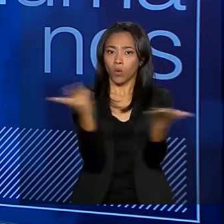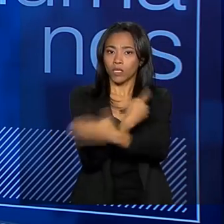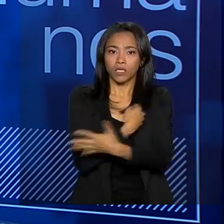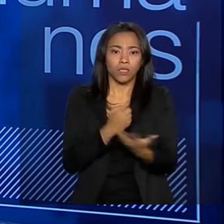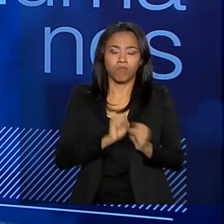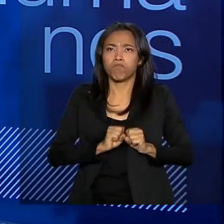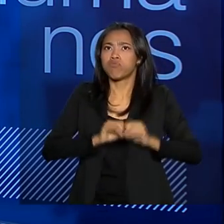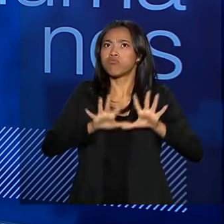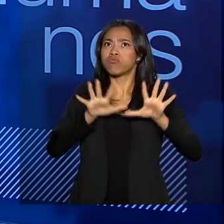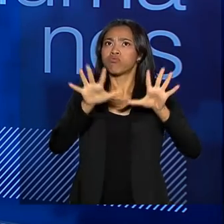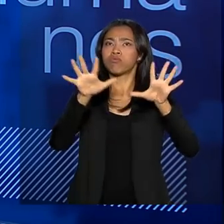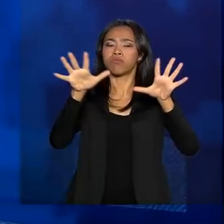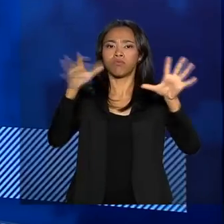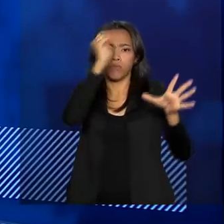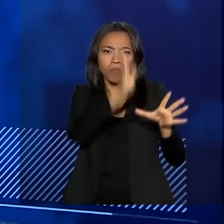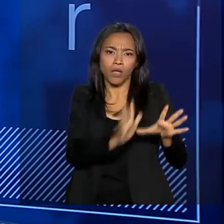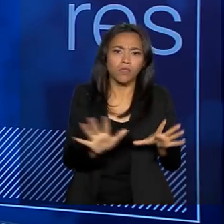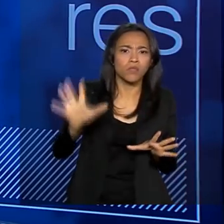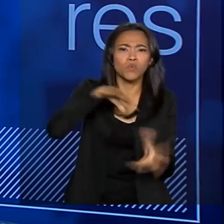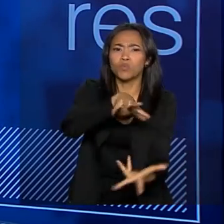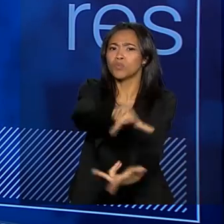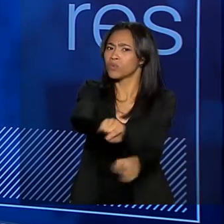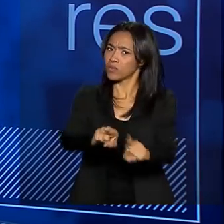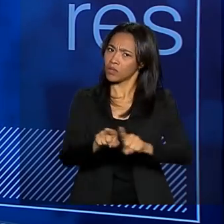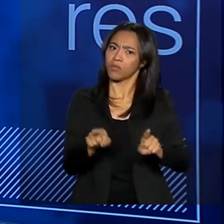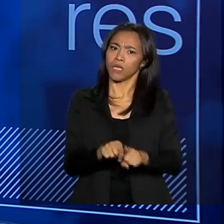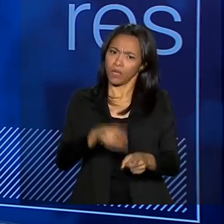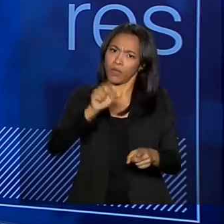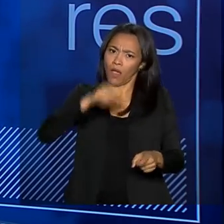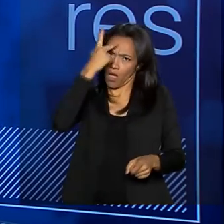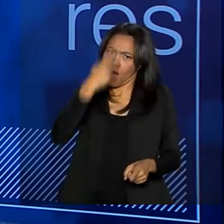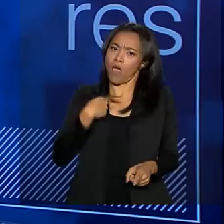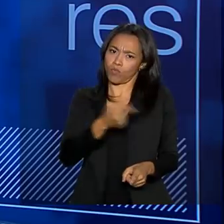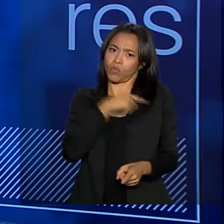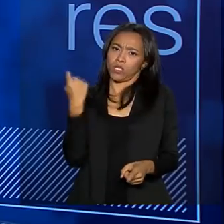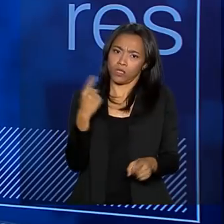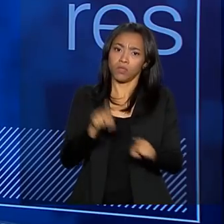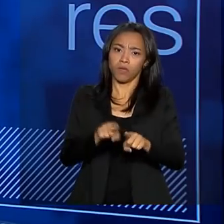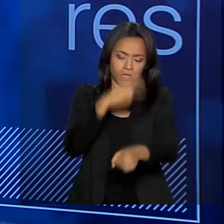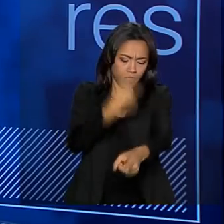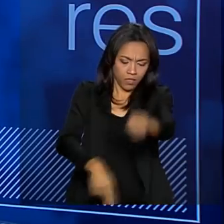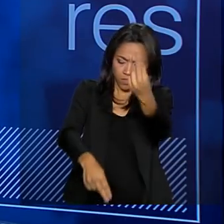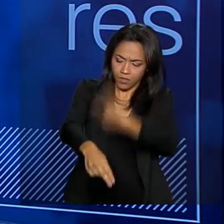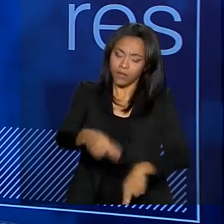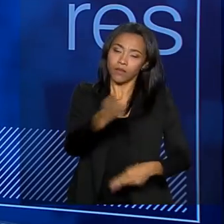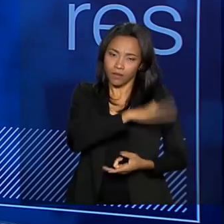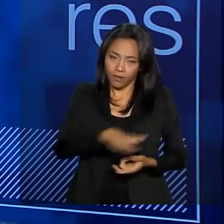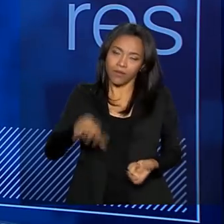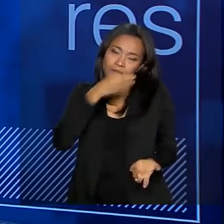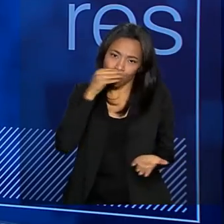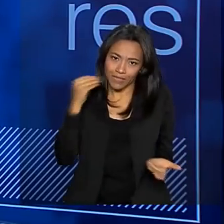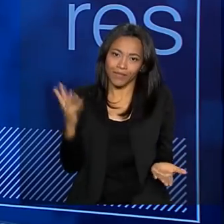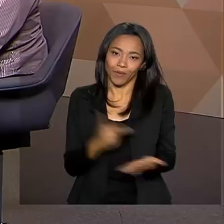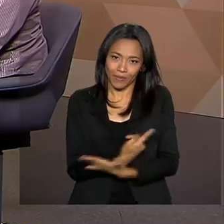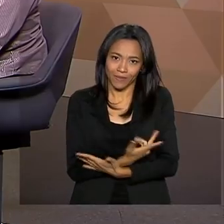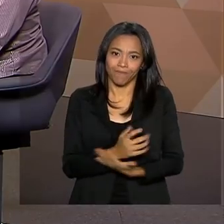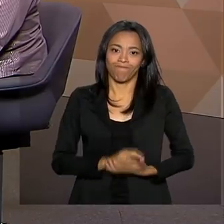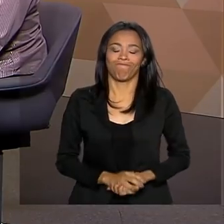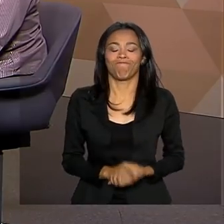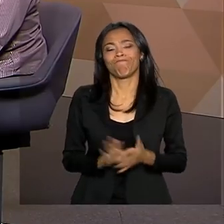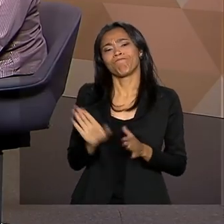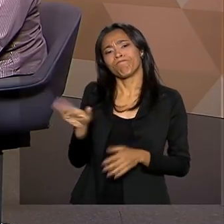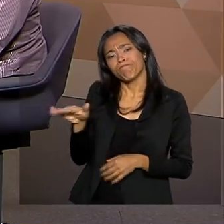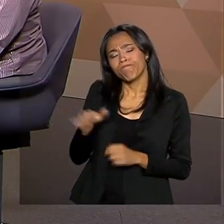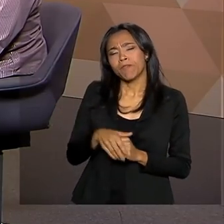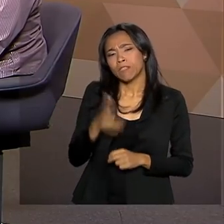tomou conta da nação, tomando conta do mundo, que é a automutilação e o suicídio entre crianças e adolescentes. A senhora